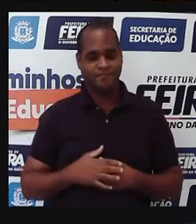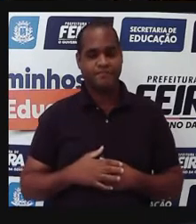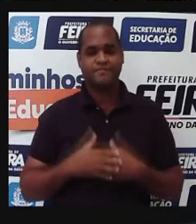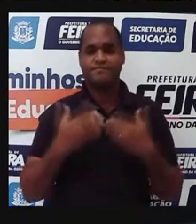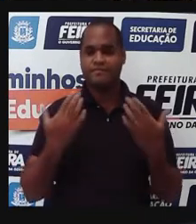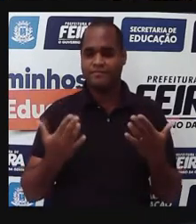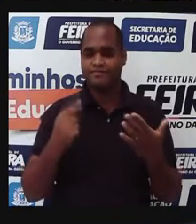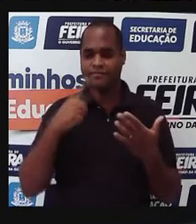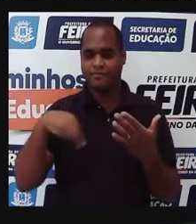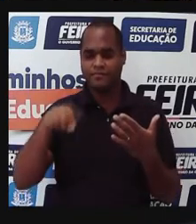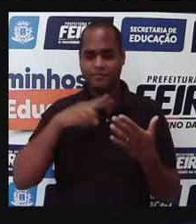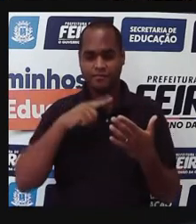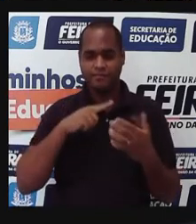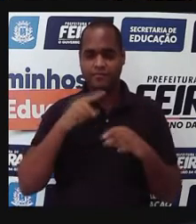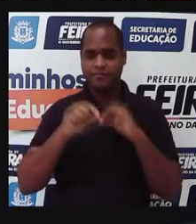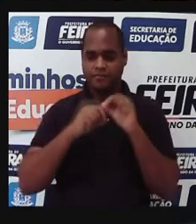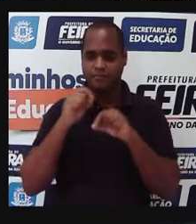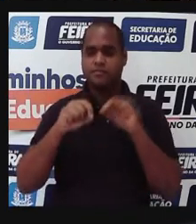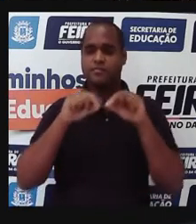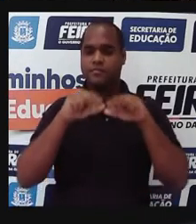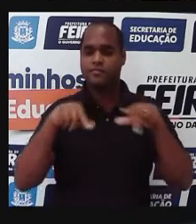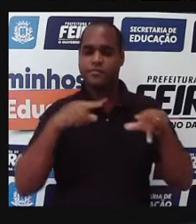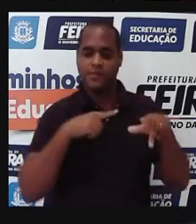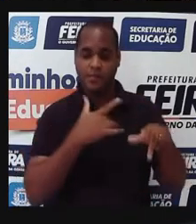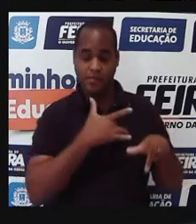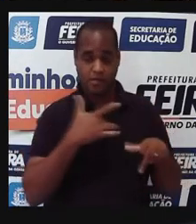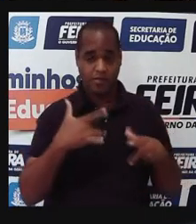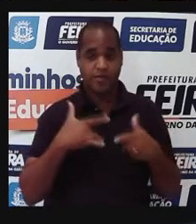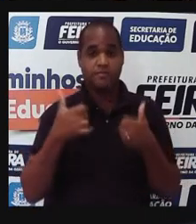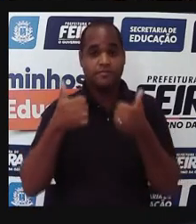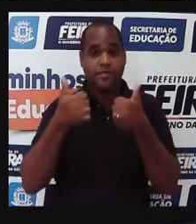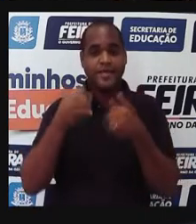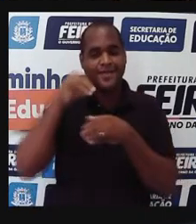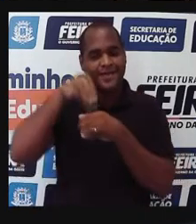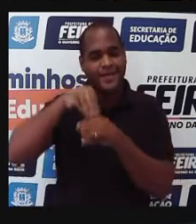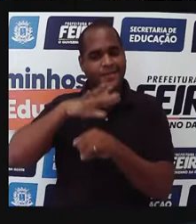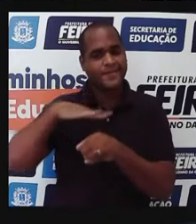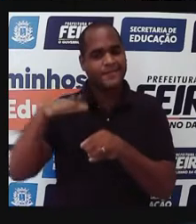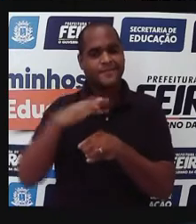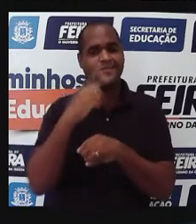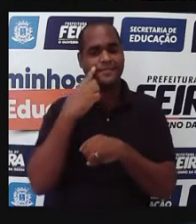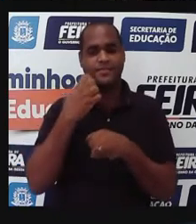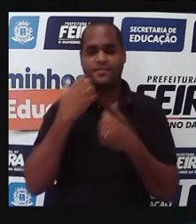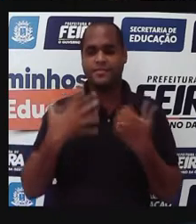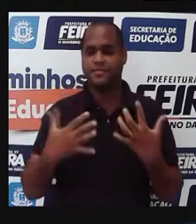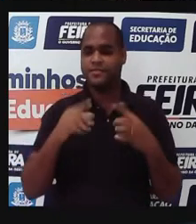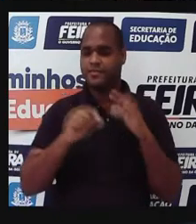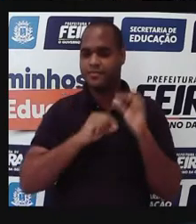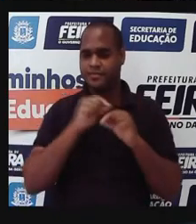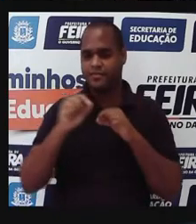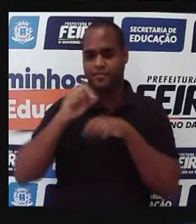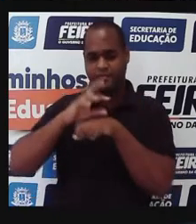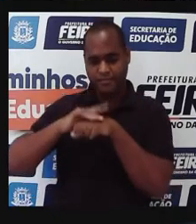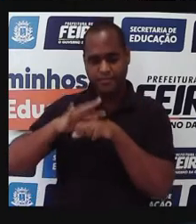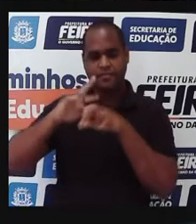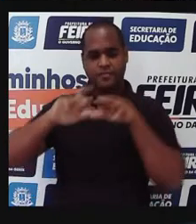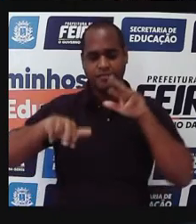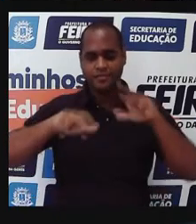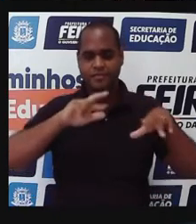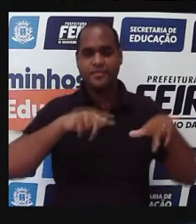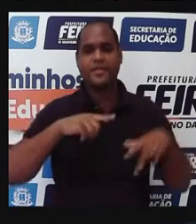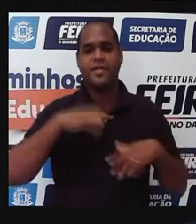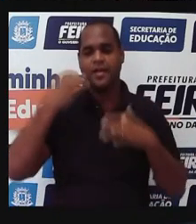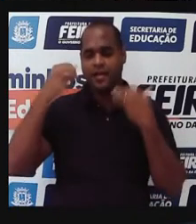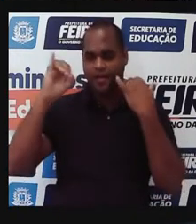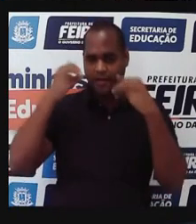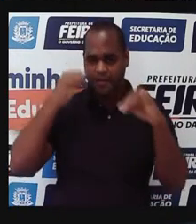o nosso tema gerador é saúde, e aí dentro desse tema gerador nós vamos falar um pouco sobre as doenças negligenciadas